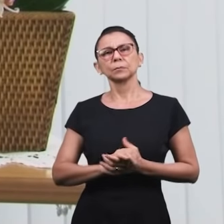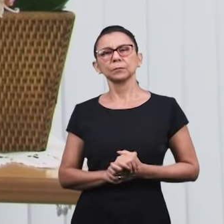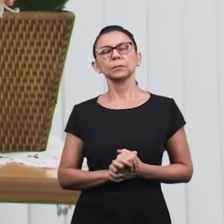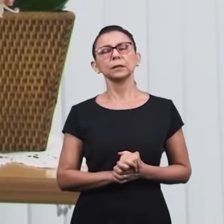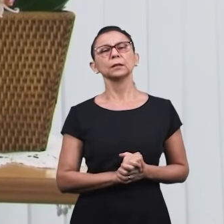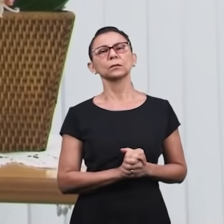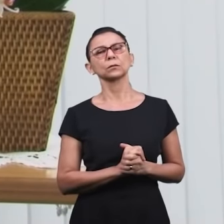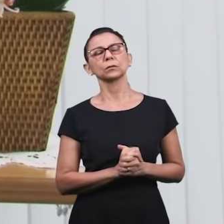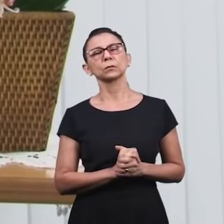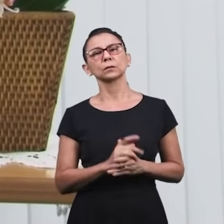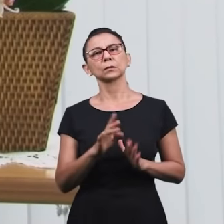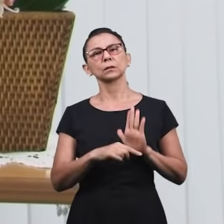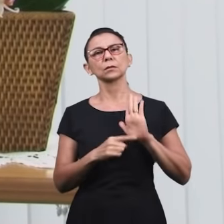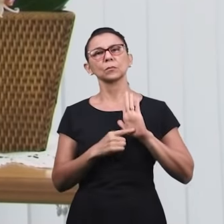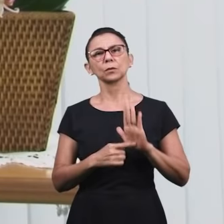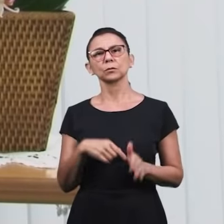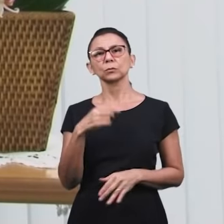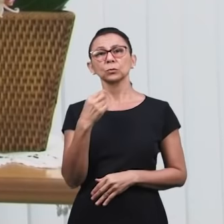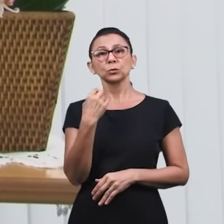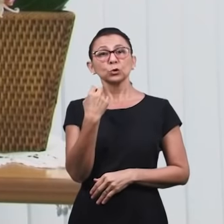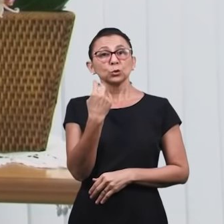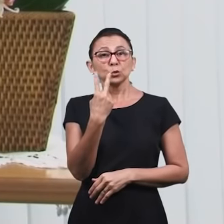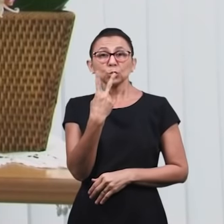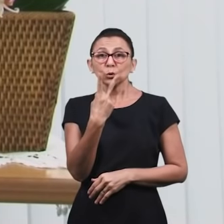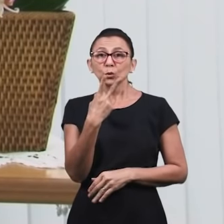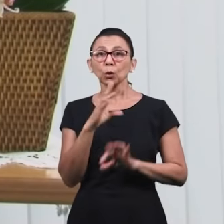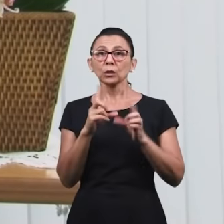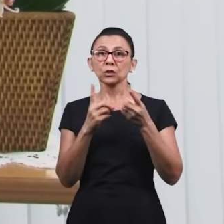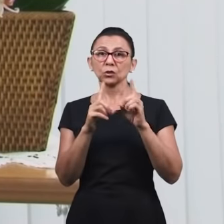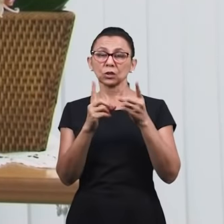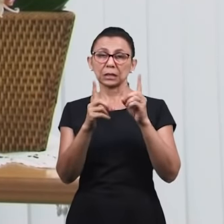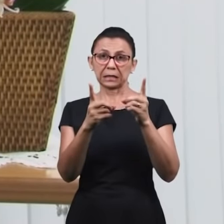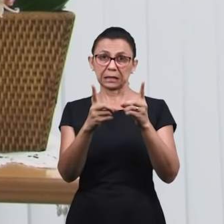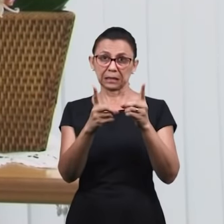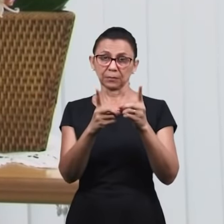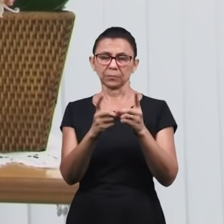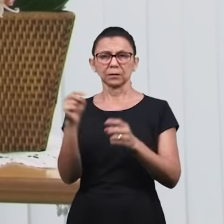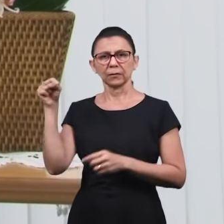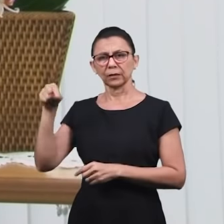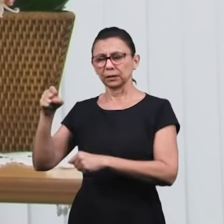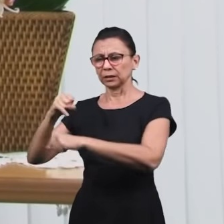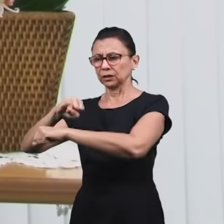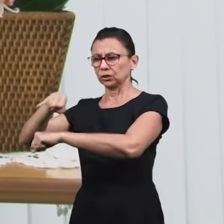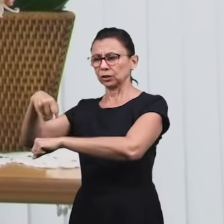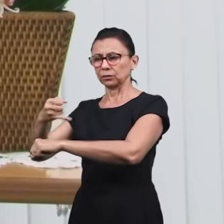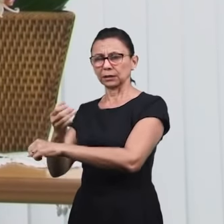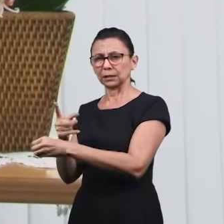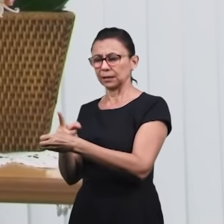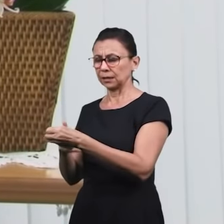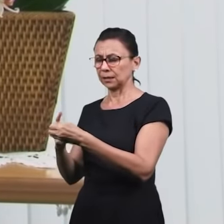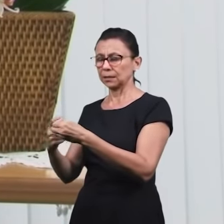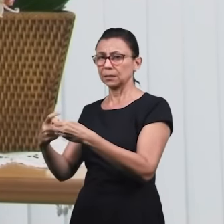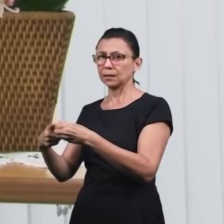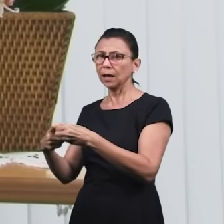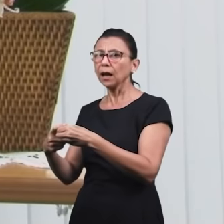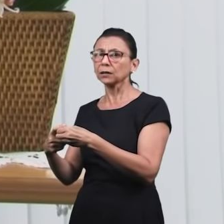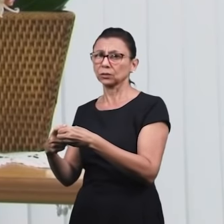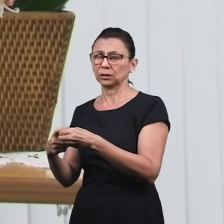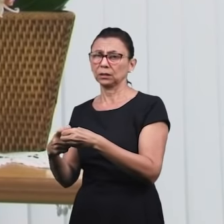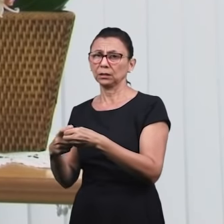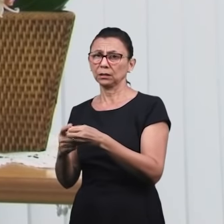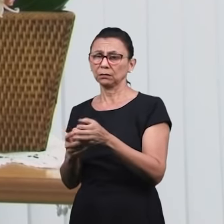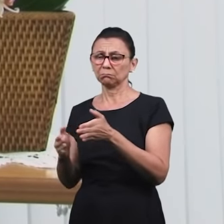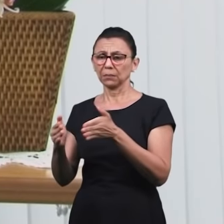deles. Exatamente este texto que lemos, fala de dois discípulos que saíram de Jerusalém e estavam indo para Emaús,